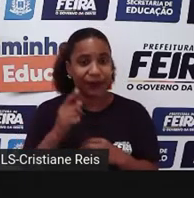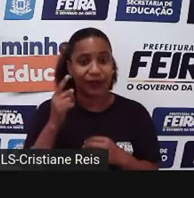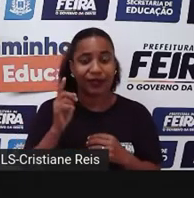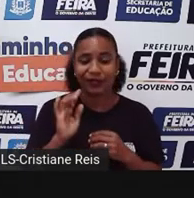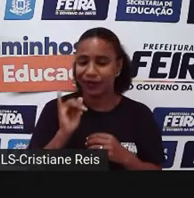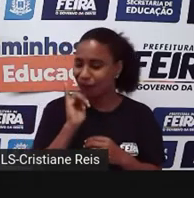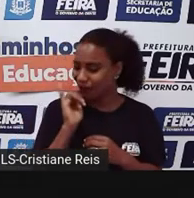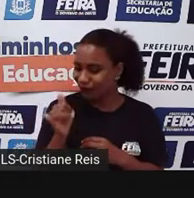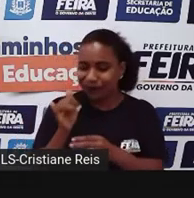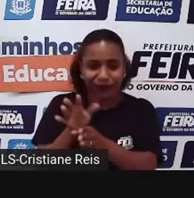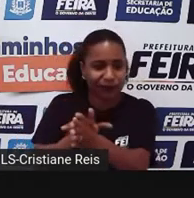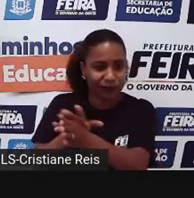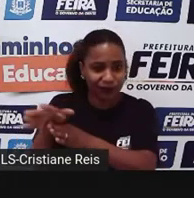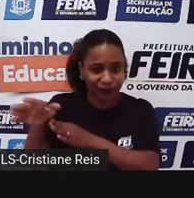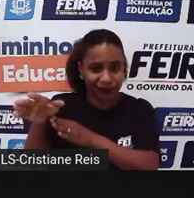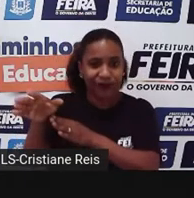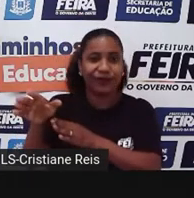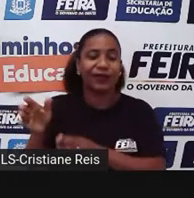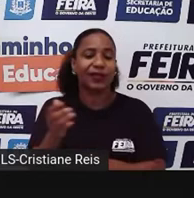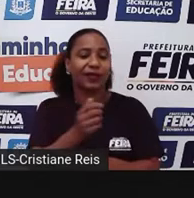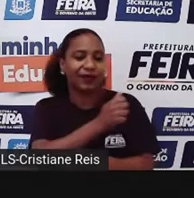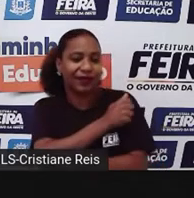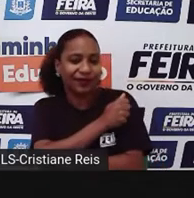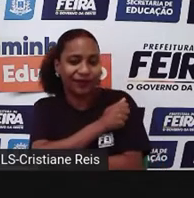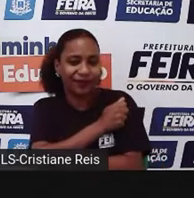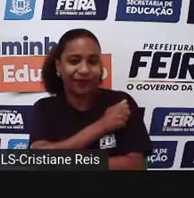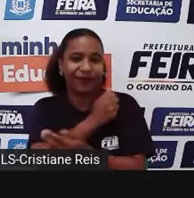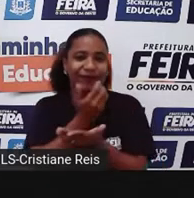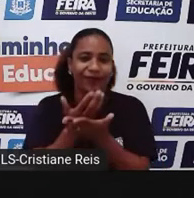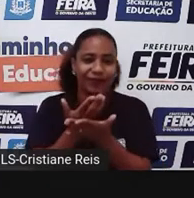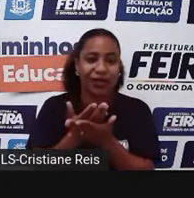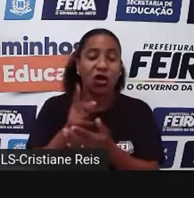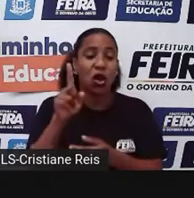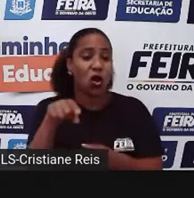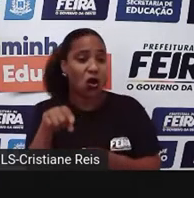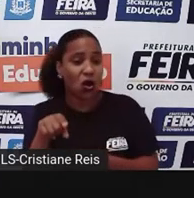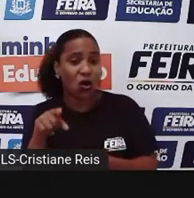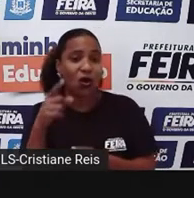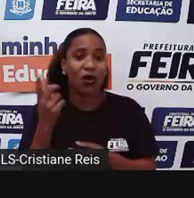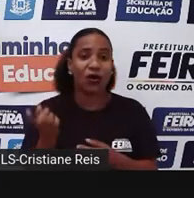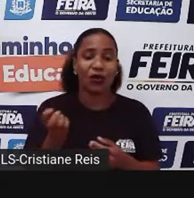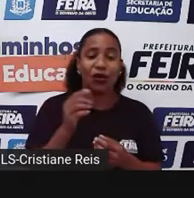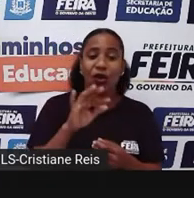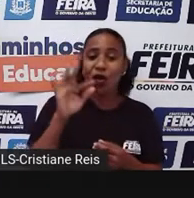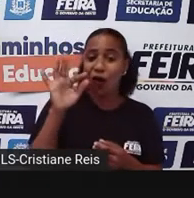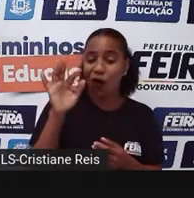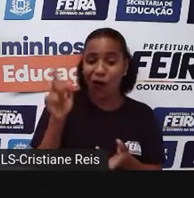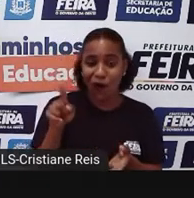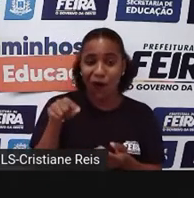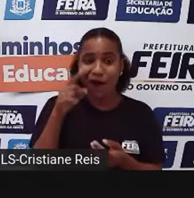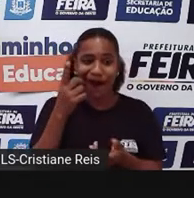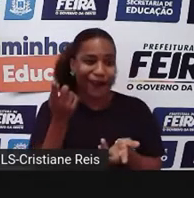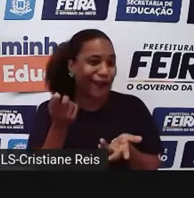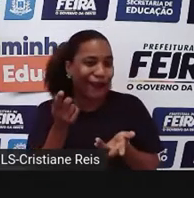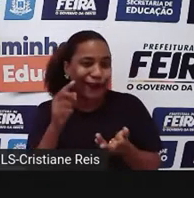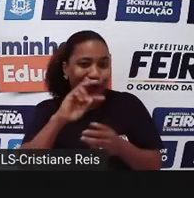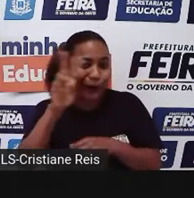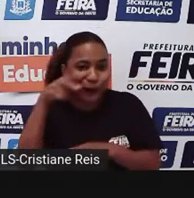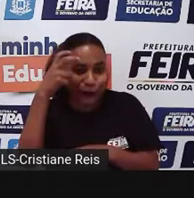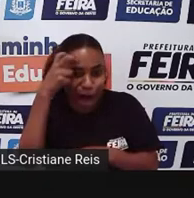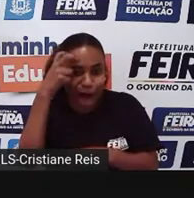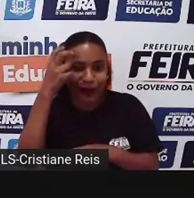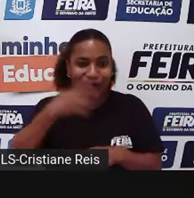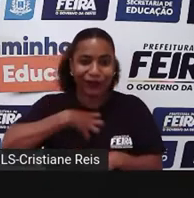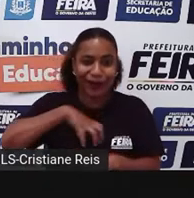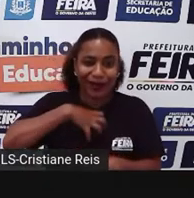é dizer assim, ah, o folclore dos africanos é interessante, ó, acarajé é folclore. As palavras de origem